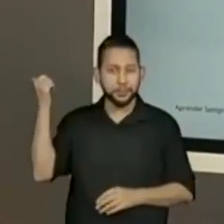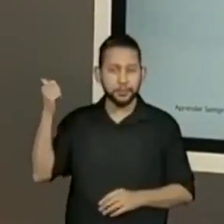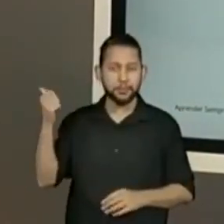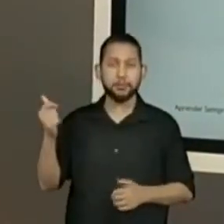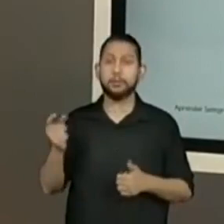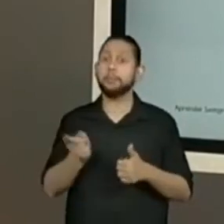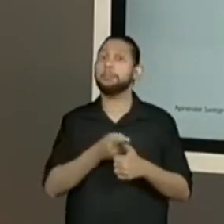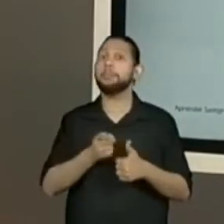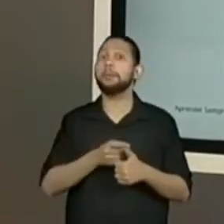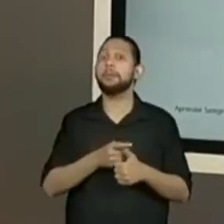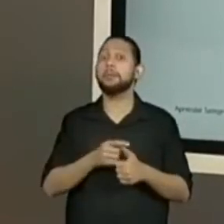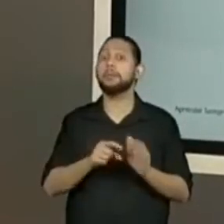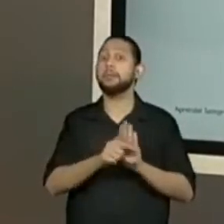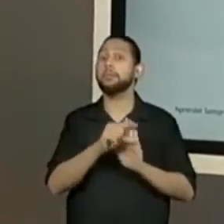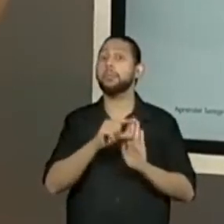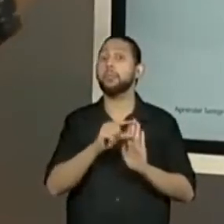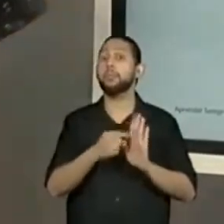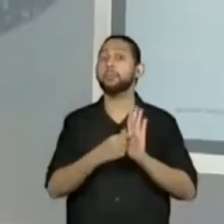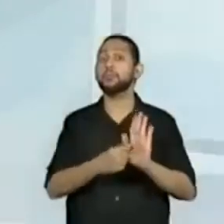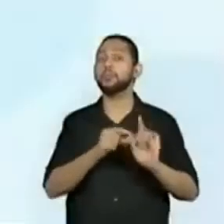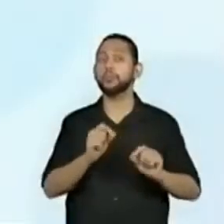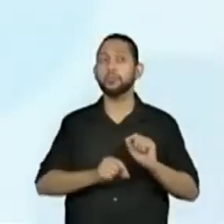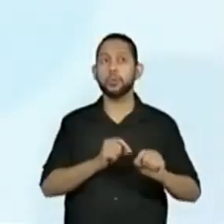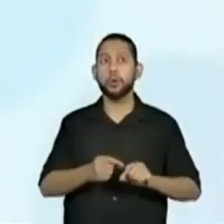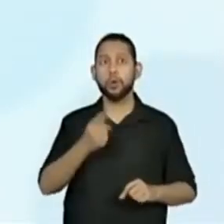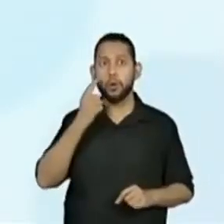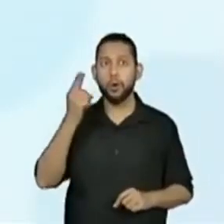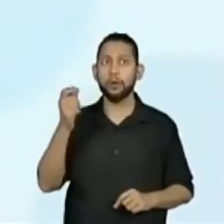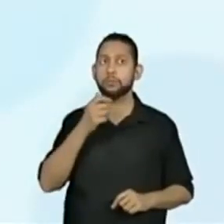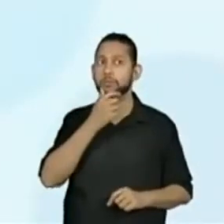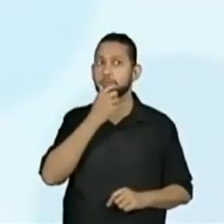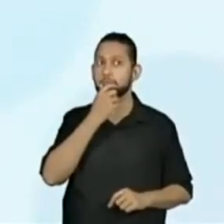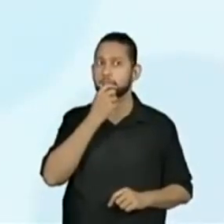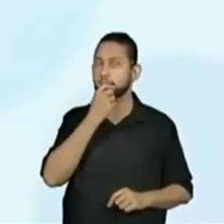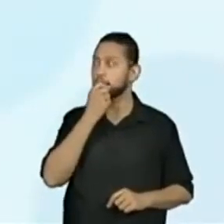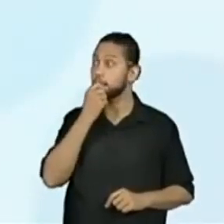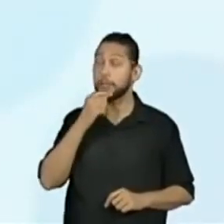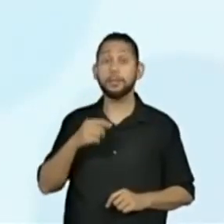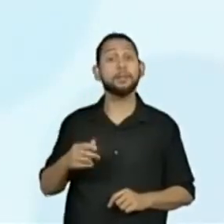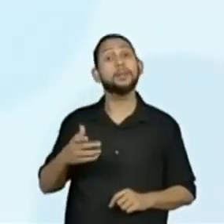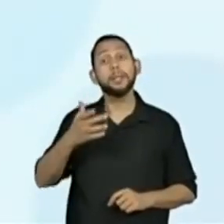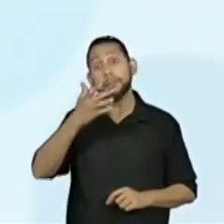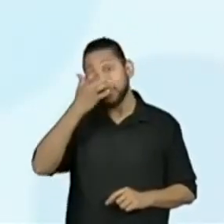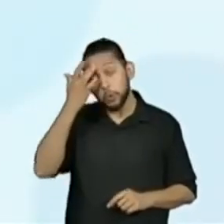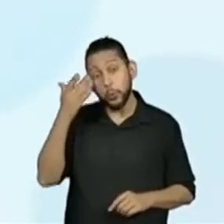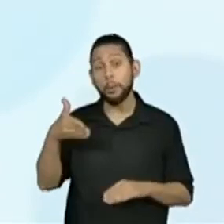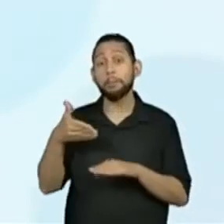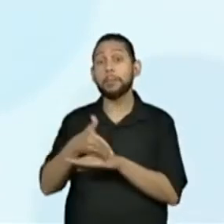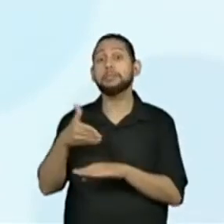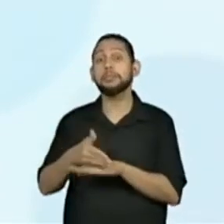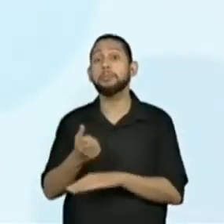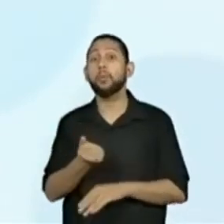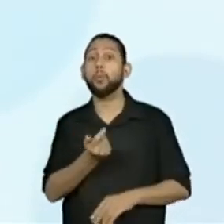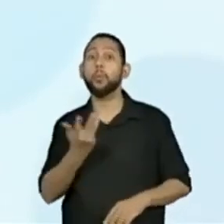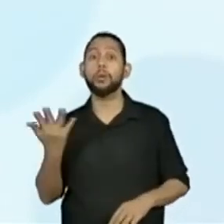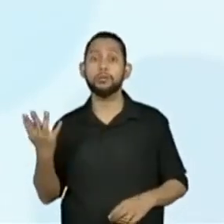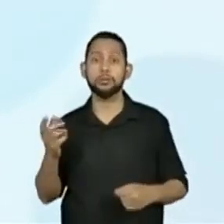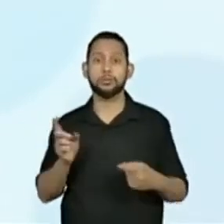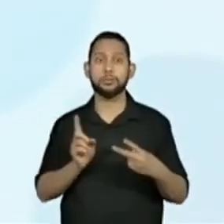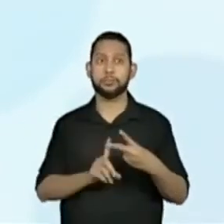na primeira parte? Olha aqui. A primeira parte traz o número de participantes,